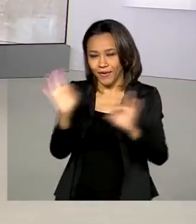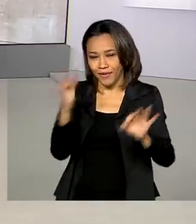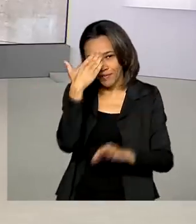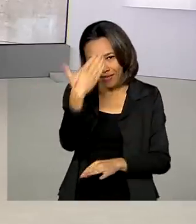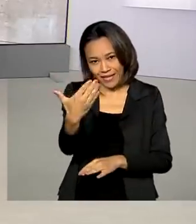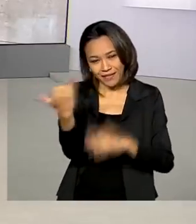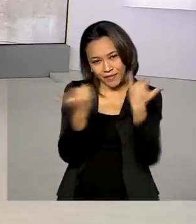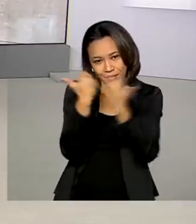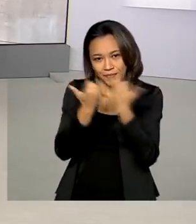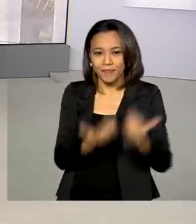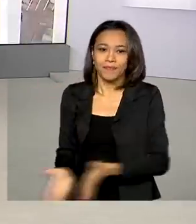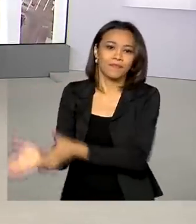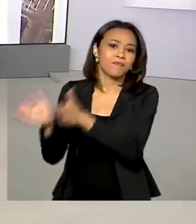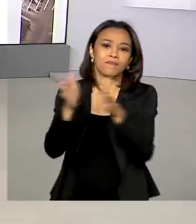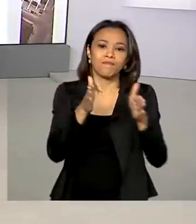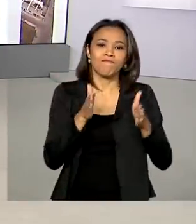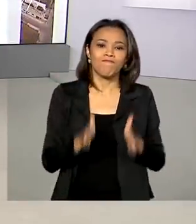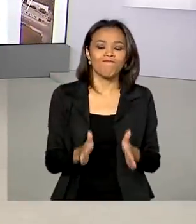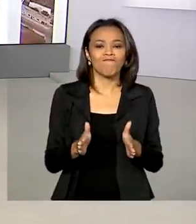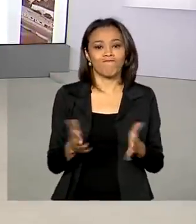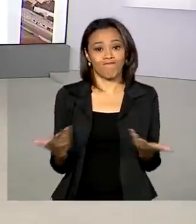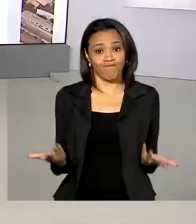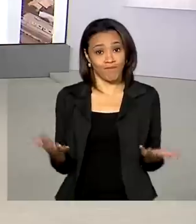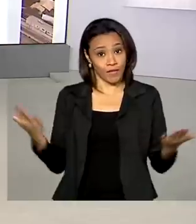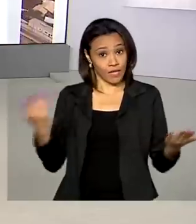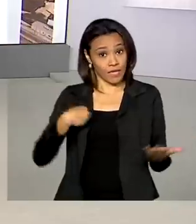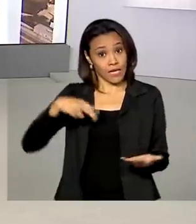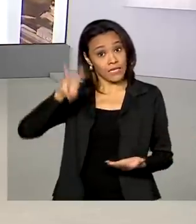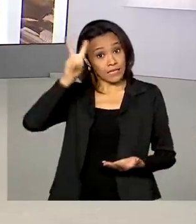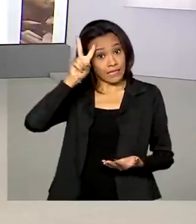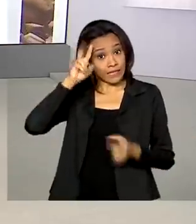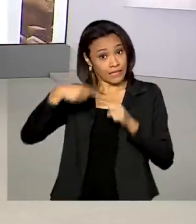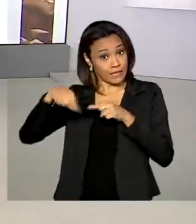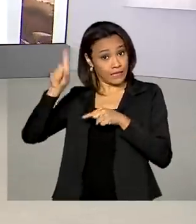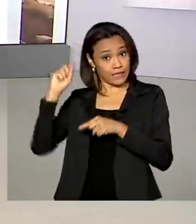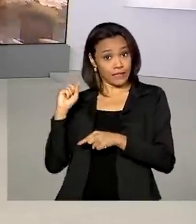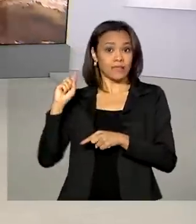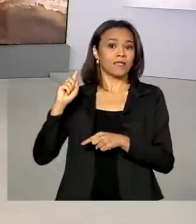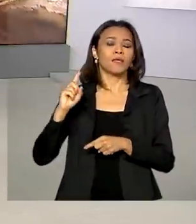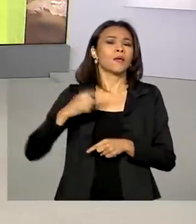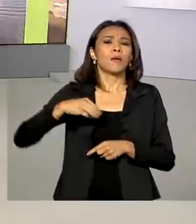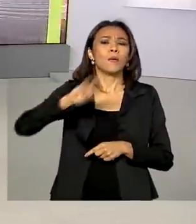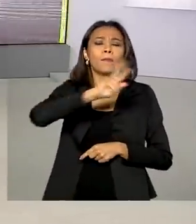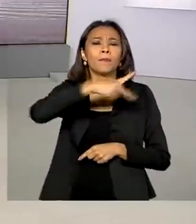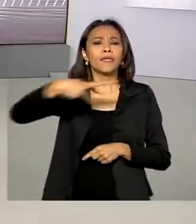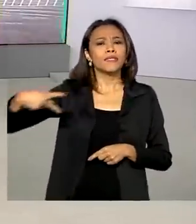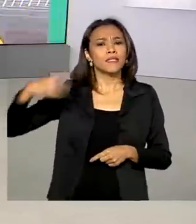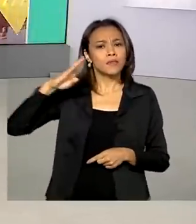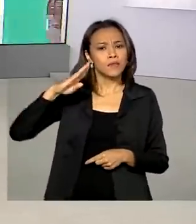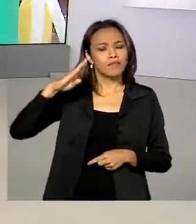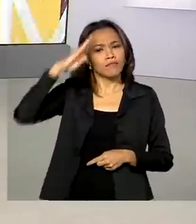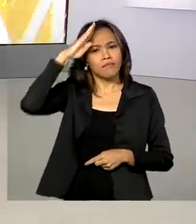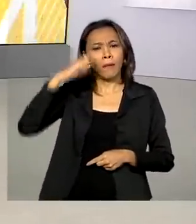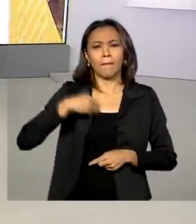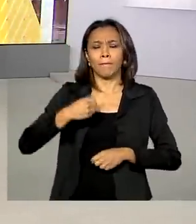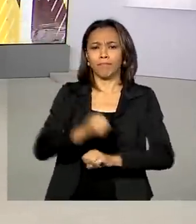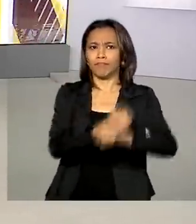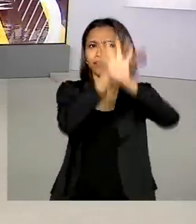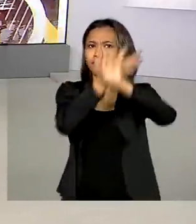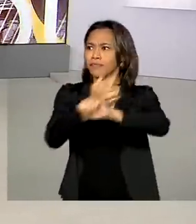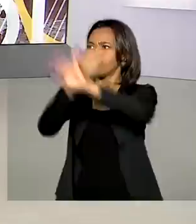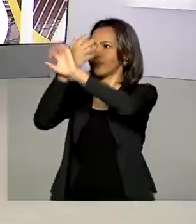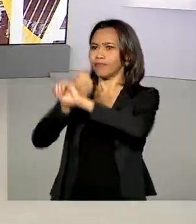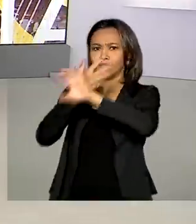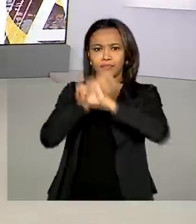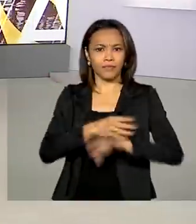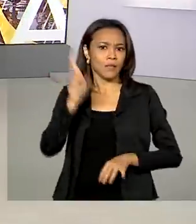informações. E nesta segunda-feira, o presidente Jair Bolsonaro participou de eventos virtuais com empresários norte